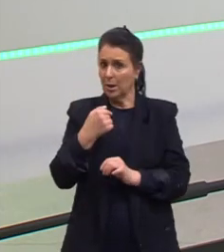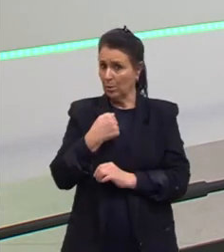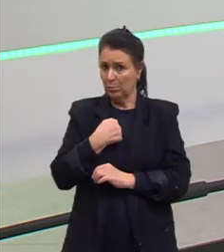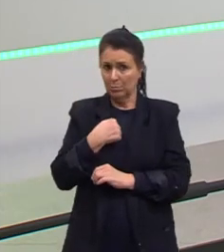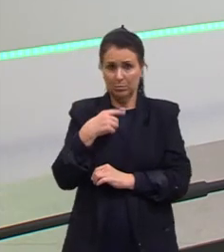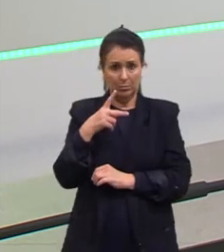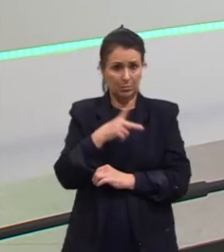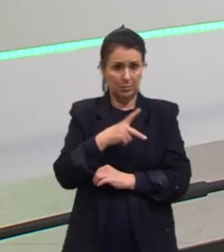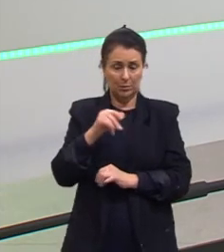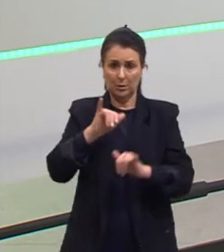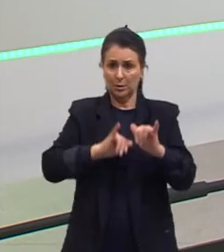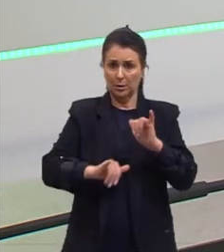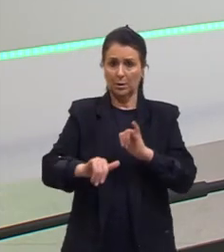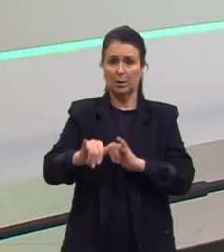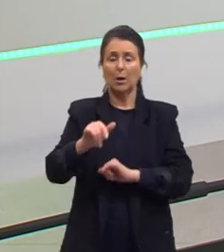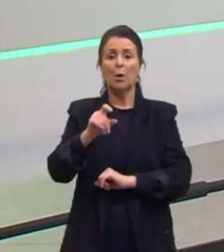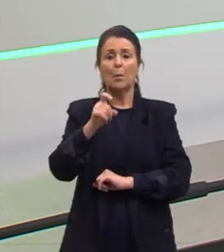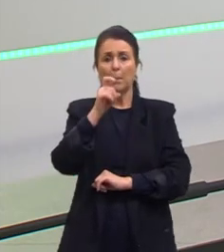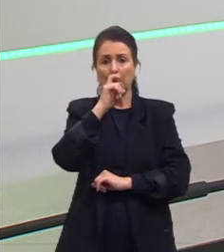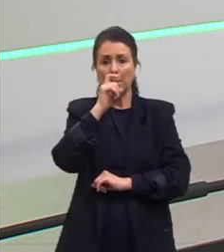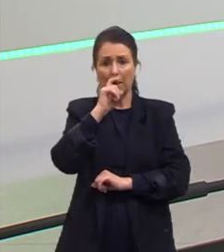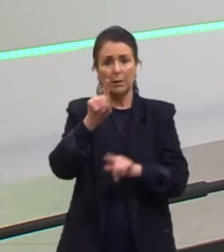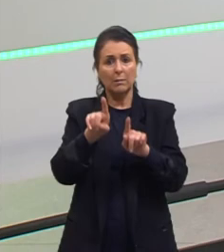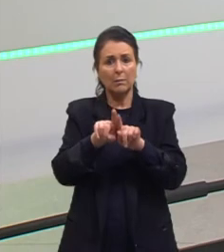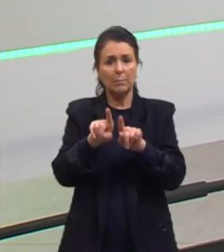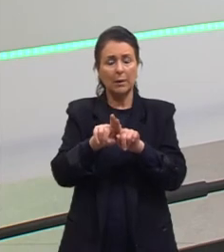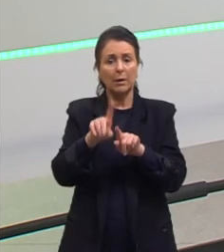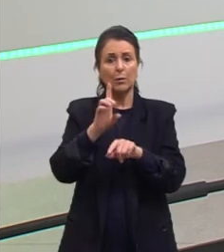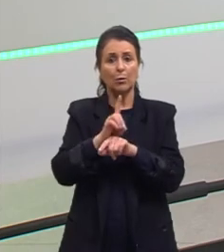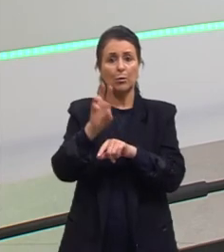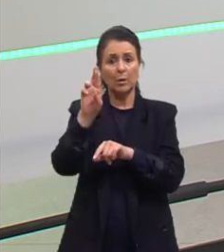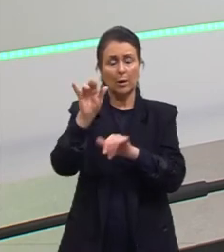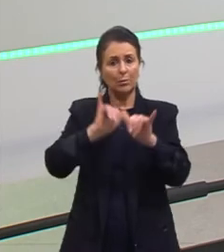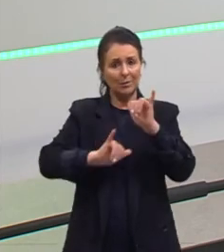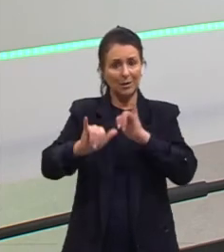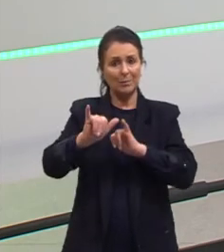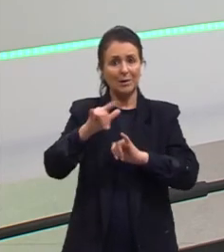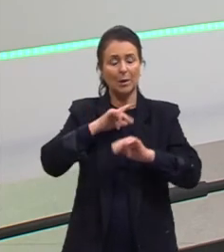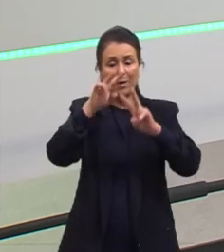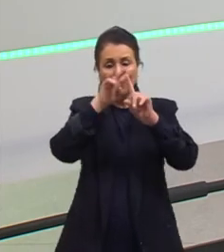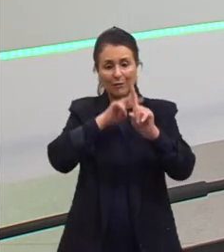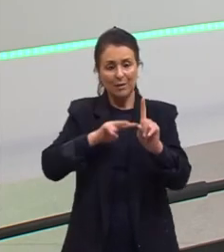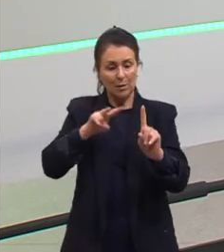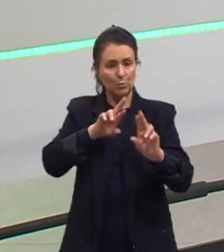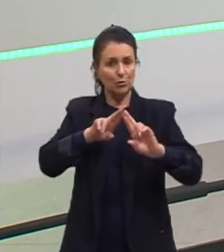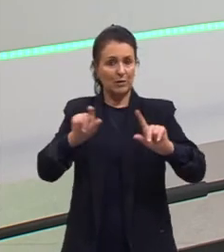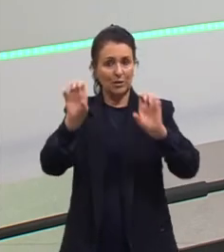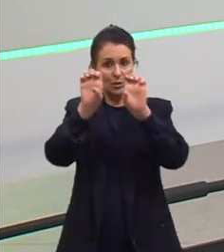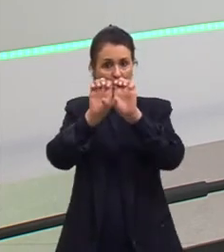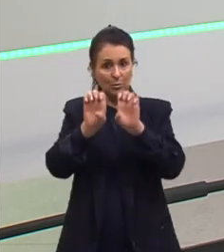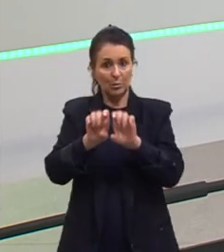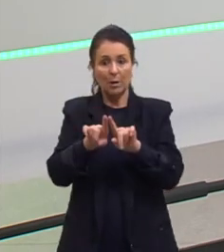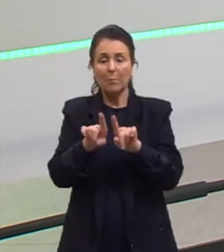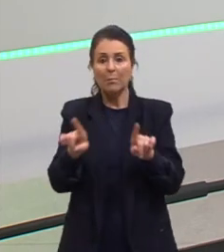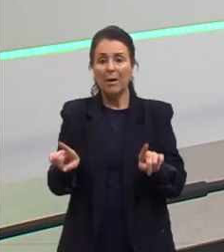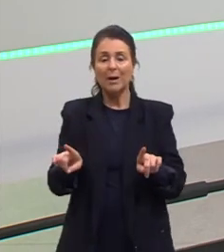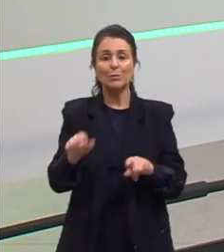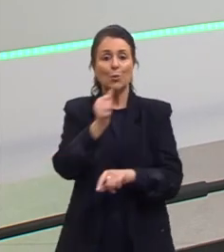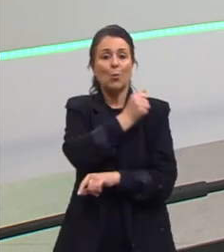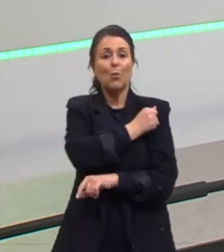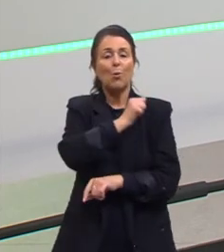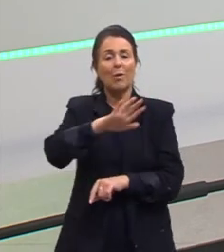meu quase doutorado em Química, tenho uma visão um pouco diferente da estrutura, mas o aluno tem que entender de forma